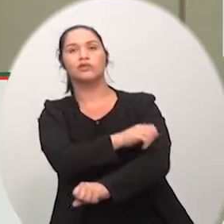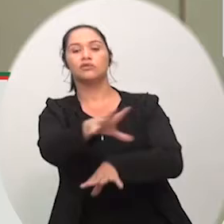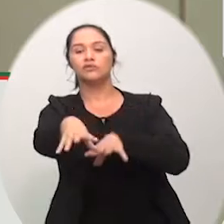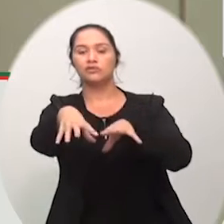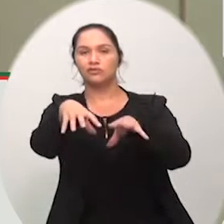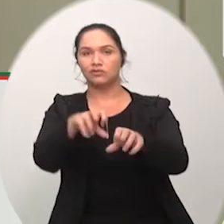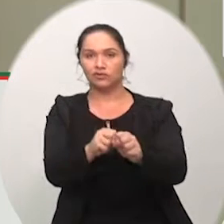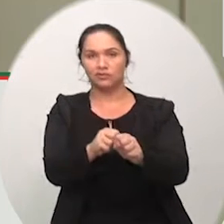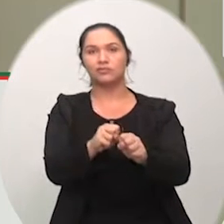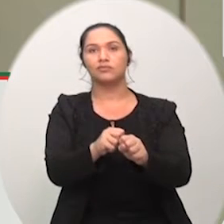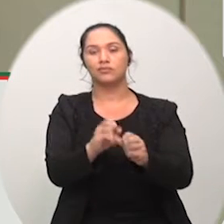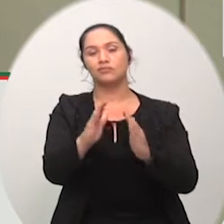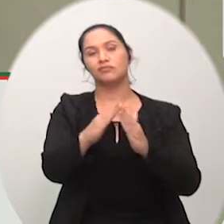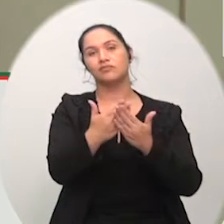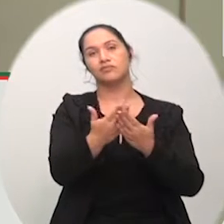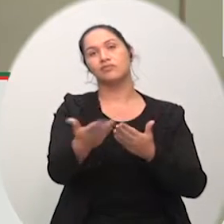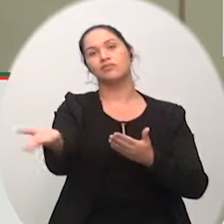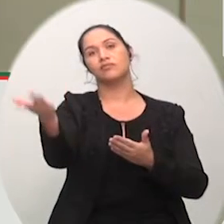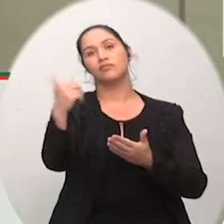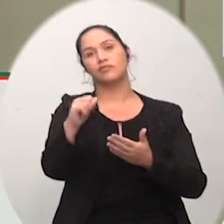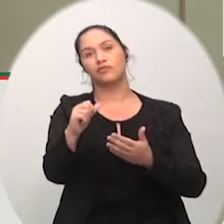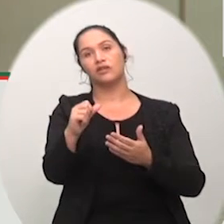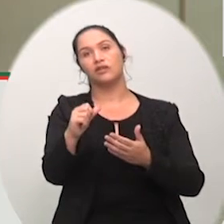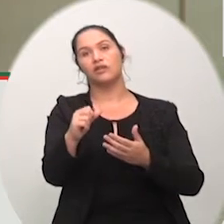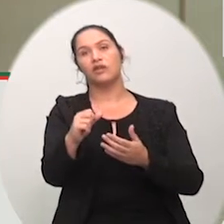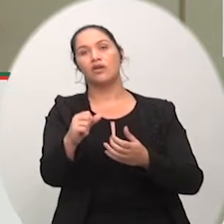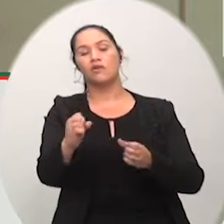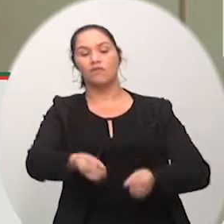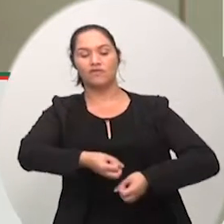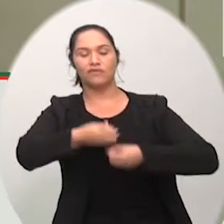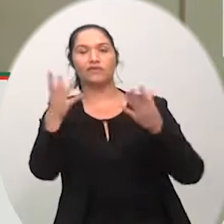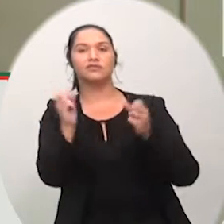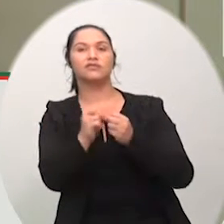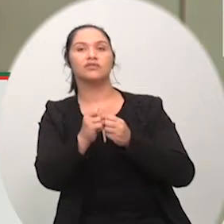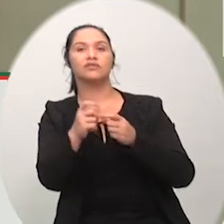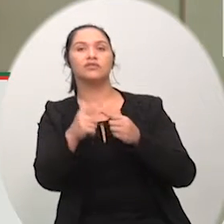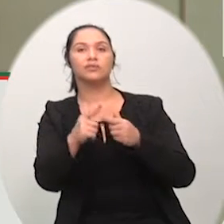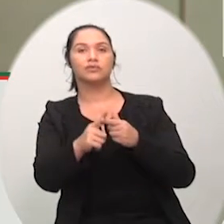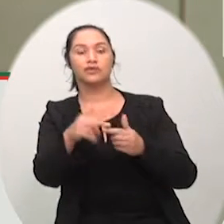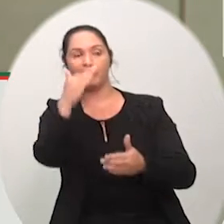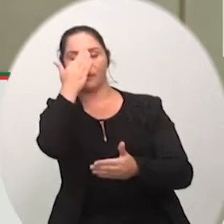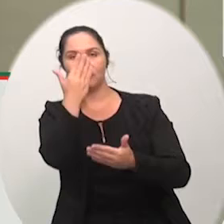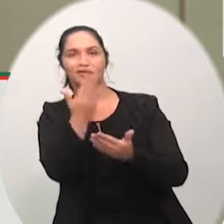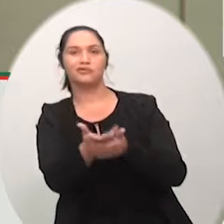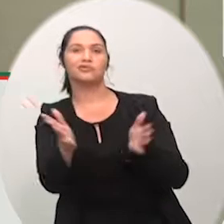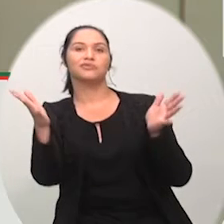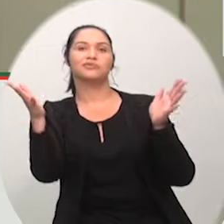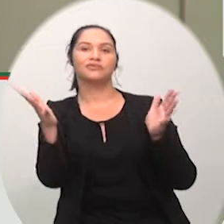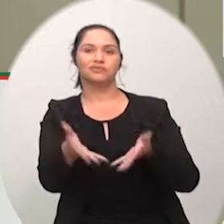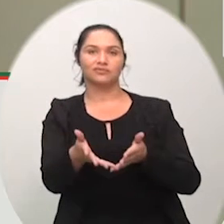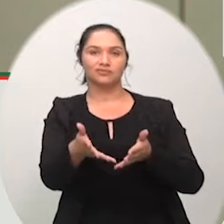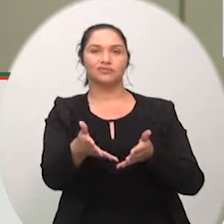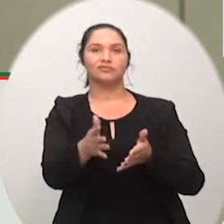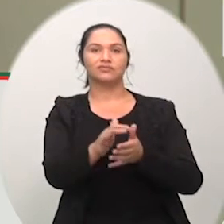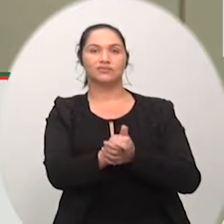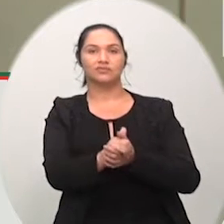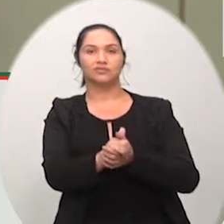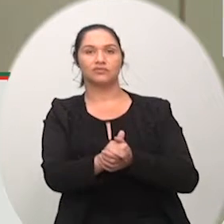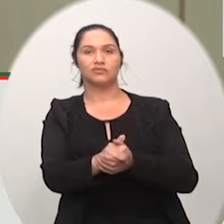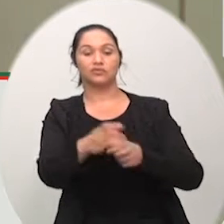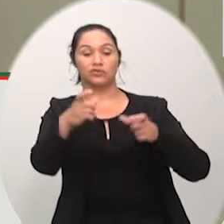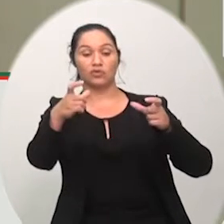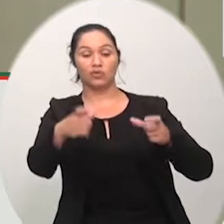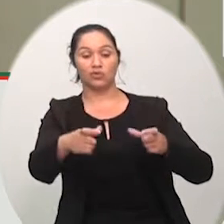festa porque não tenha dúvida que aquele patrimônio hoje lá hoje nós temos 200, 250 crianças por uma